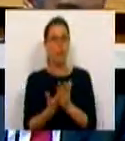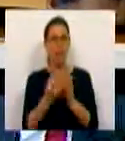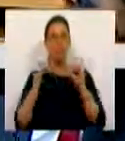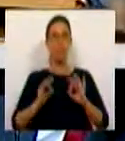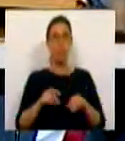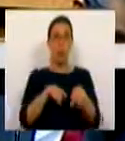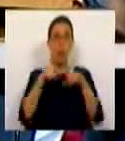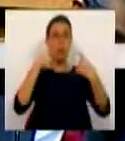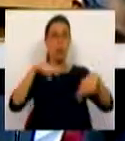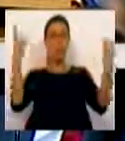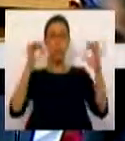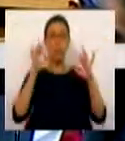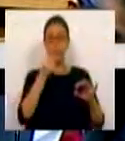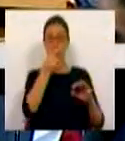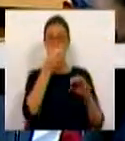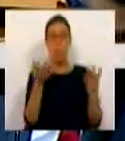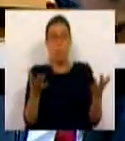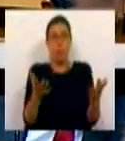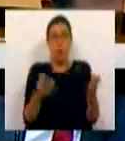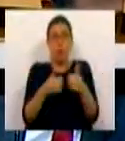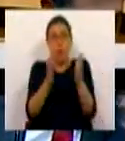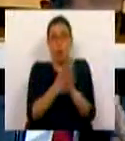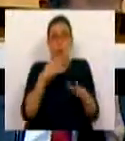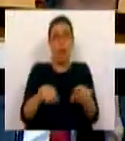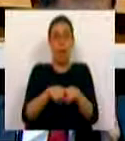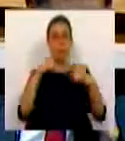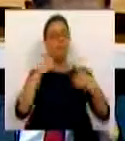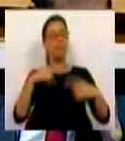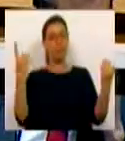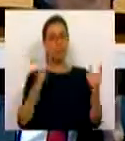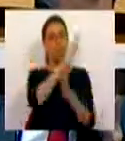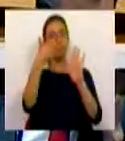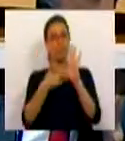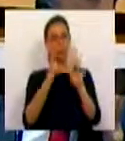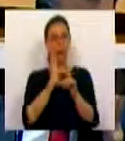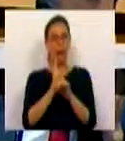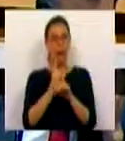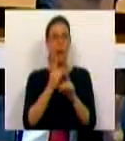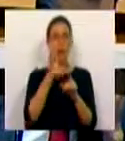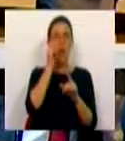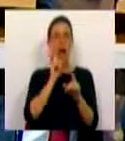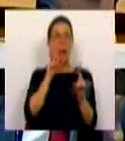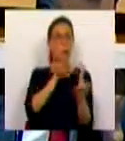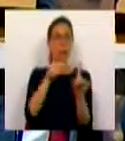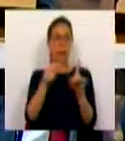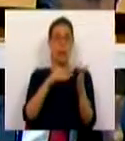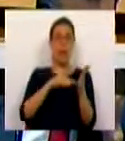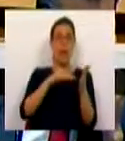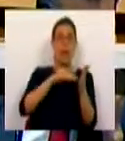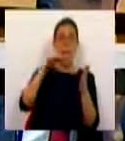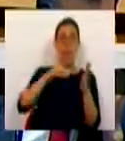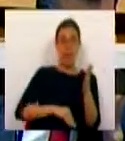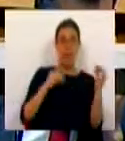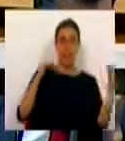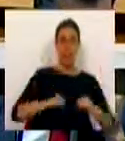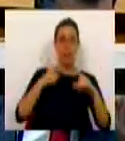construção de todas as políticas públicas a introdução da perspectiva de género, desde o Tratado de Amsterdão que é